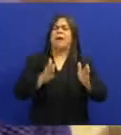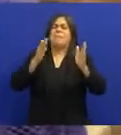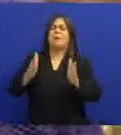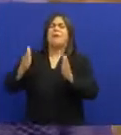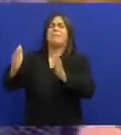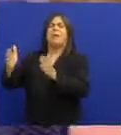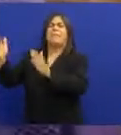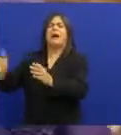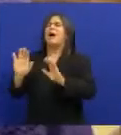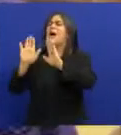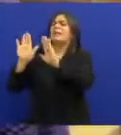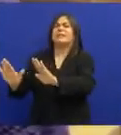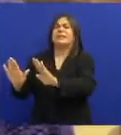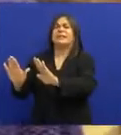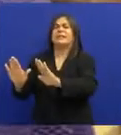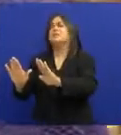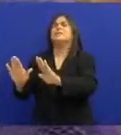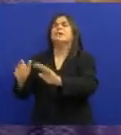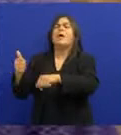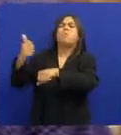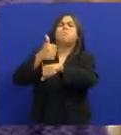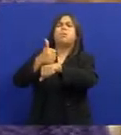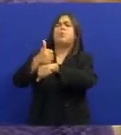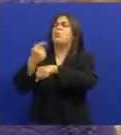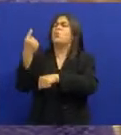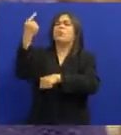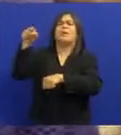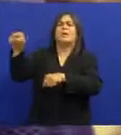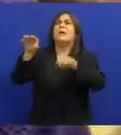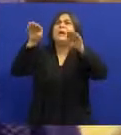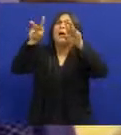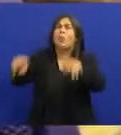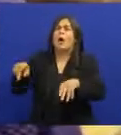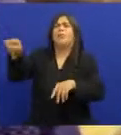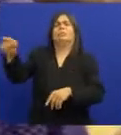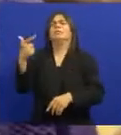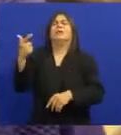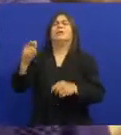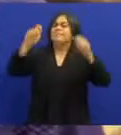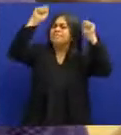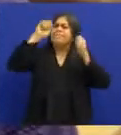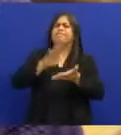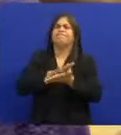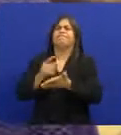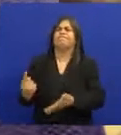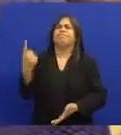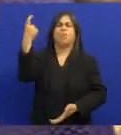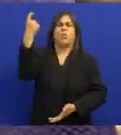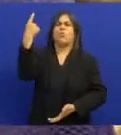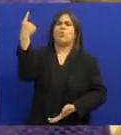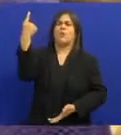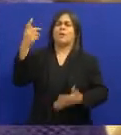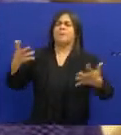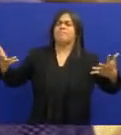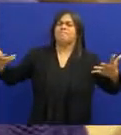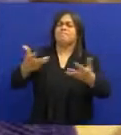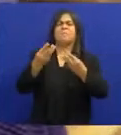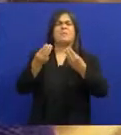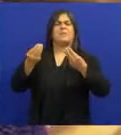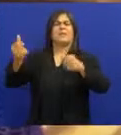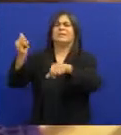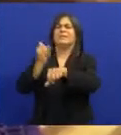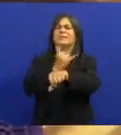pausas, dos compassos Nada é igual a Jackson do Pandeiro Sua